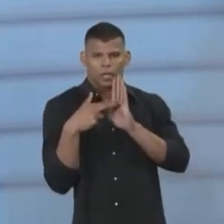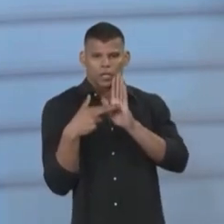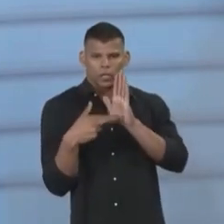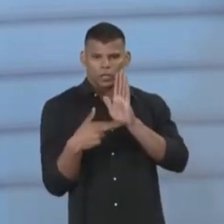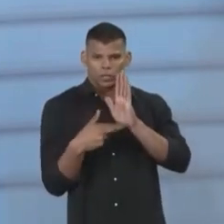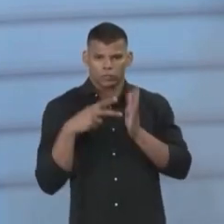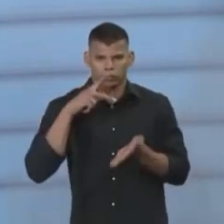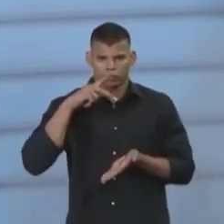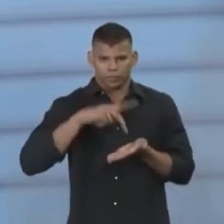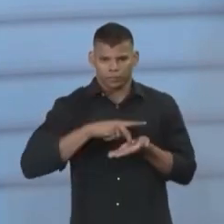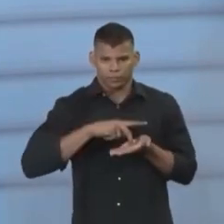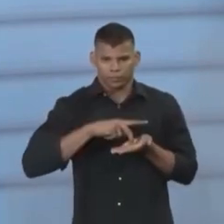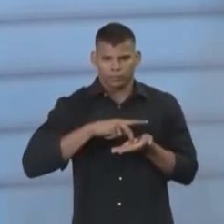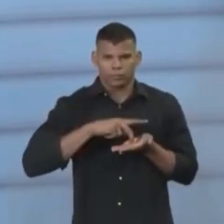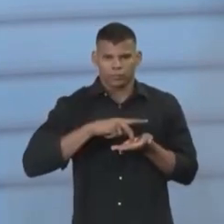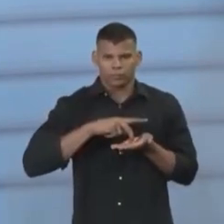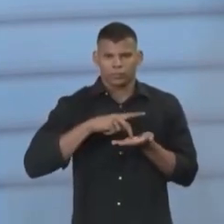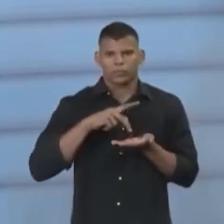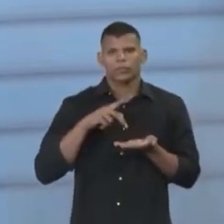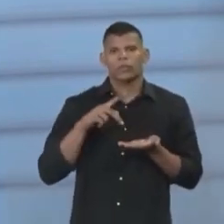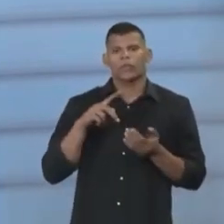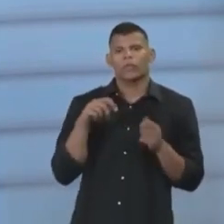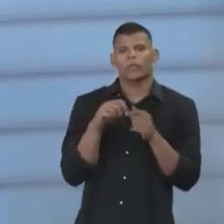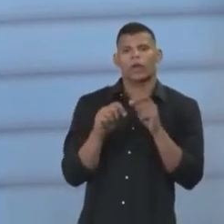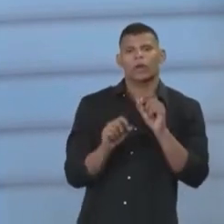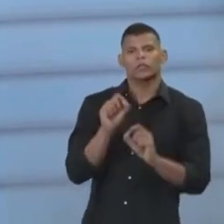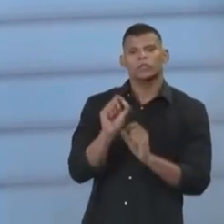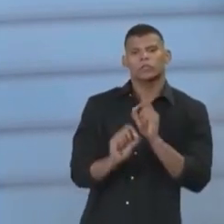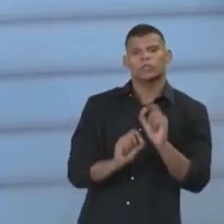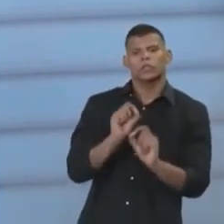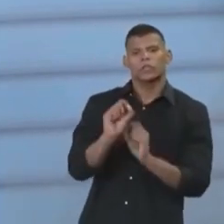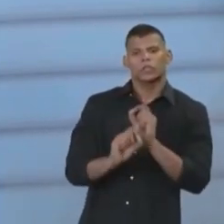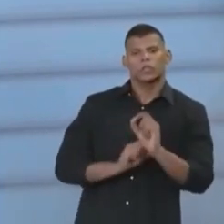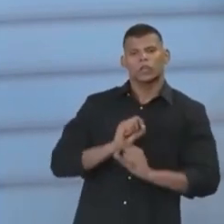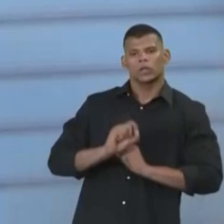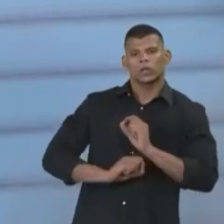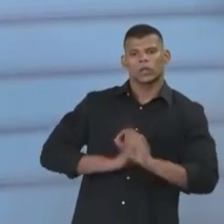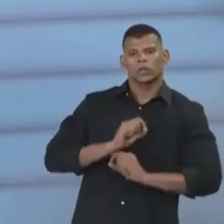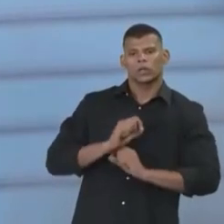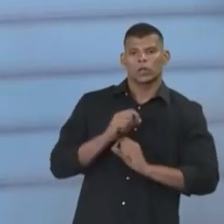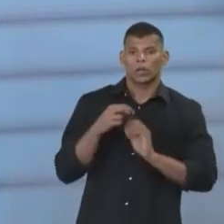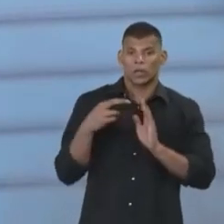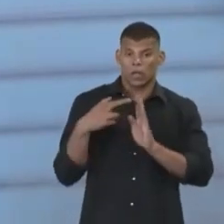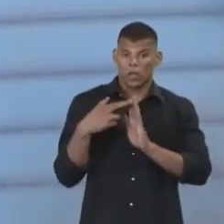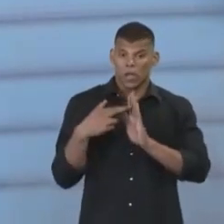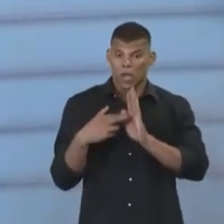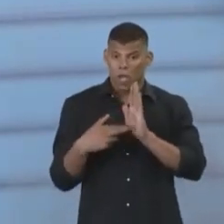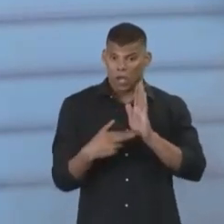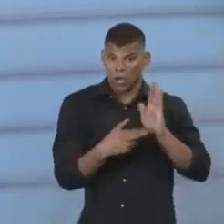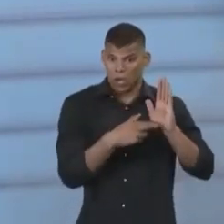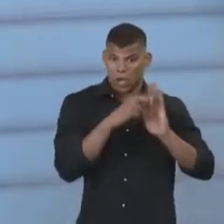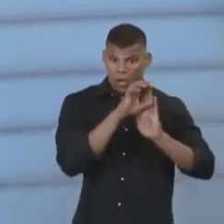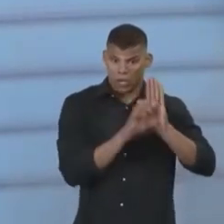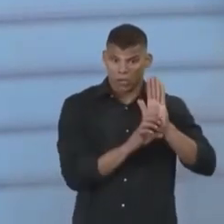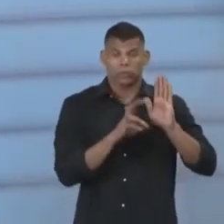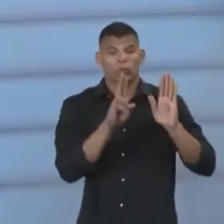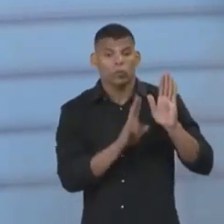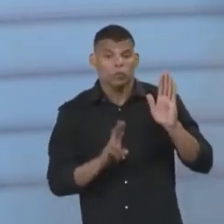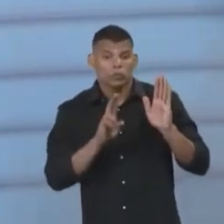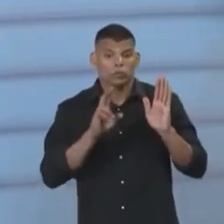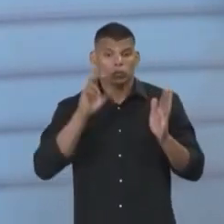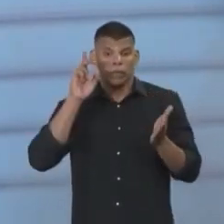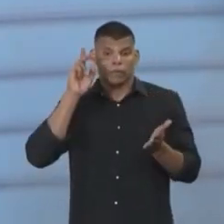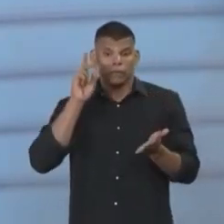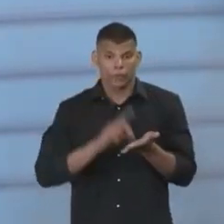questão e tornar essas normas o máximo possível aplicáveis. A senhora diria que o